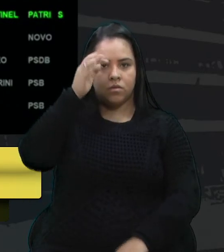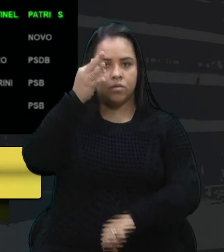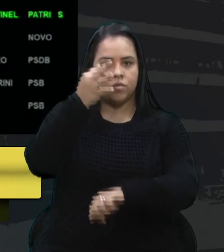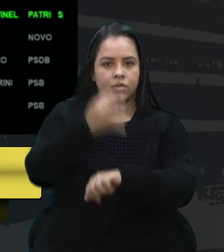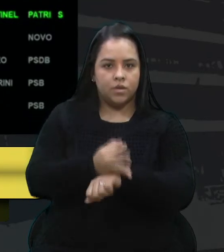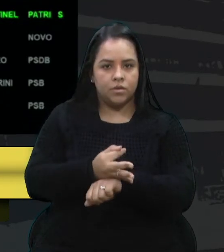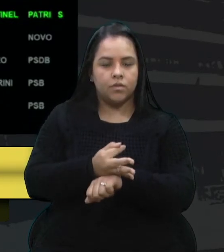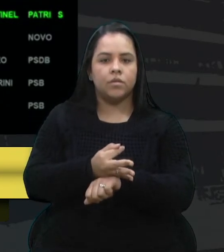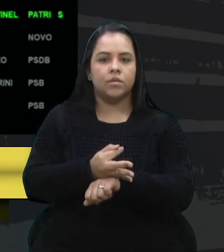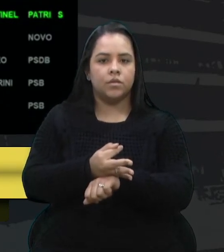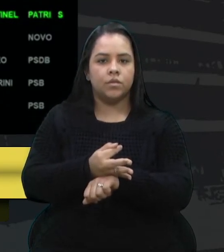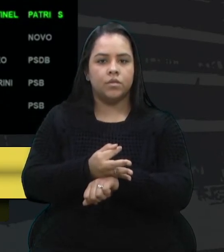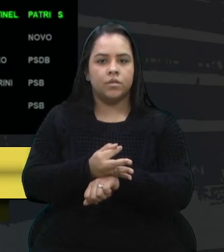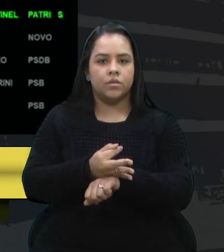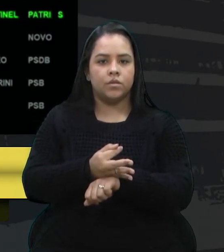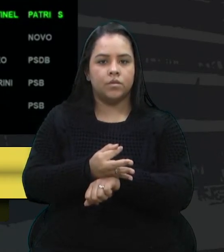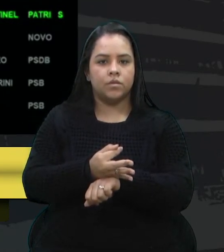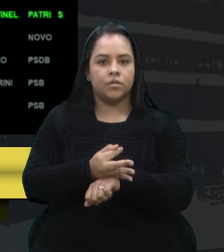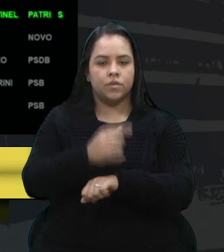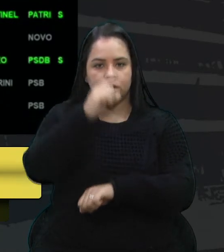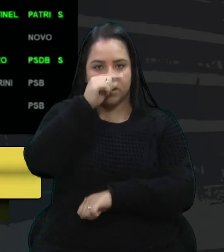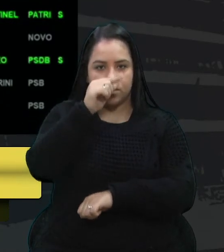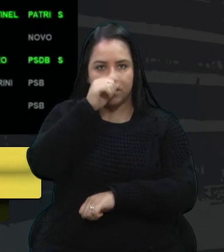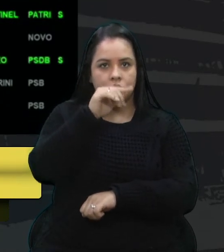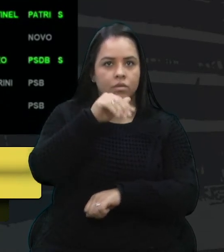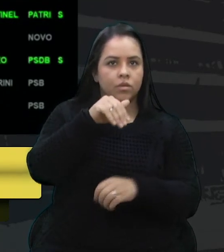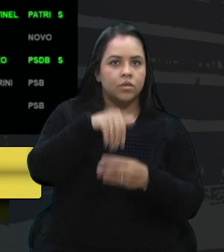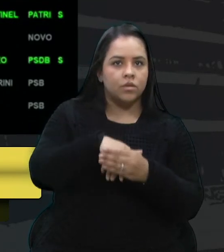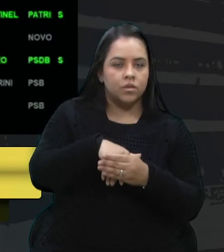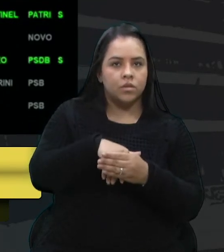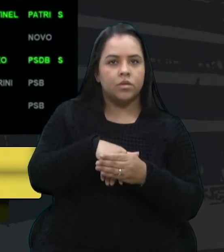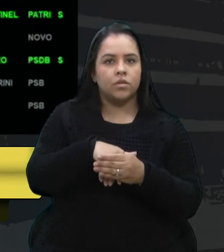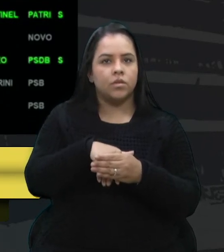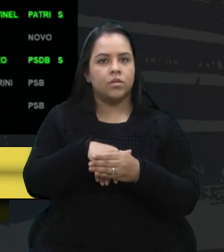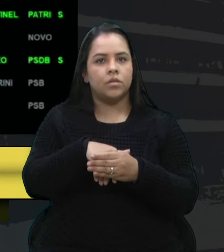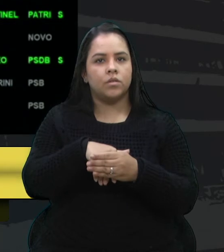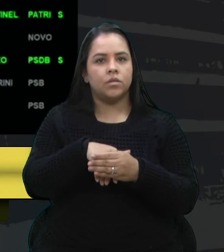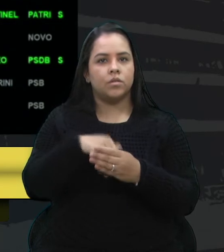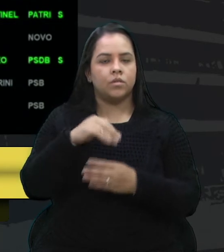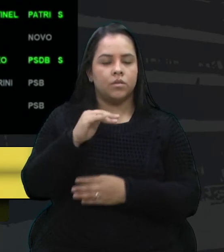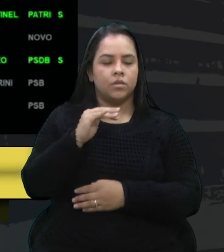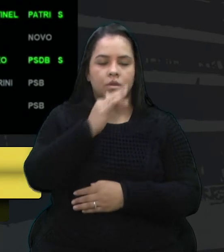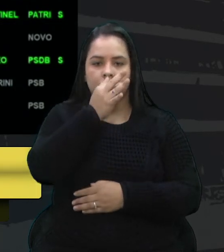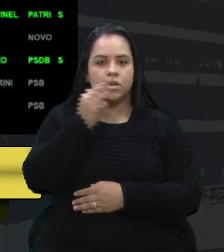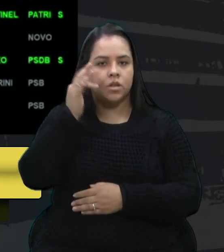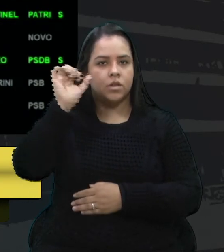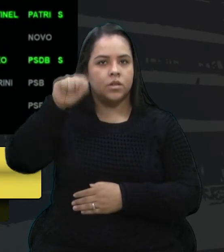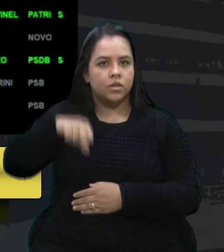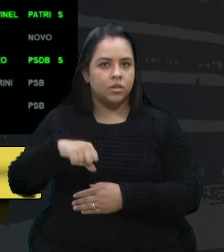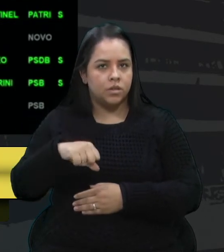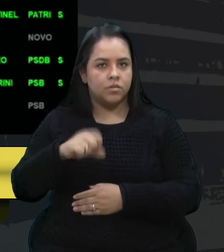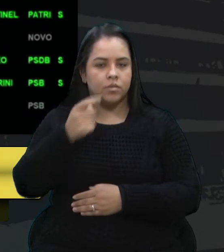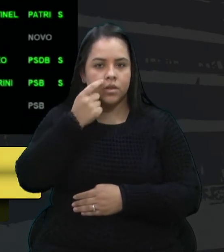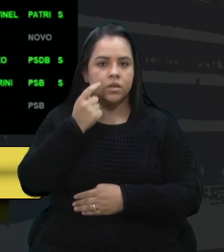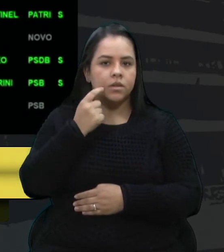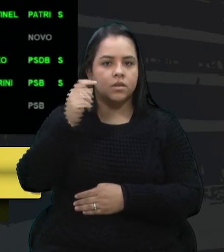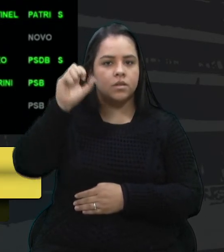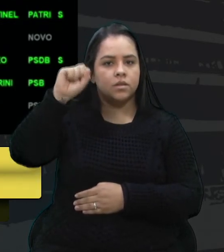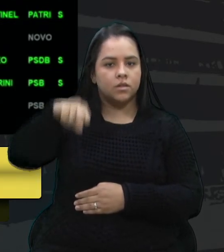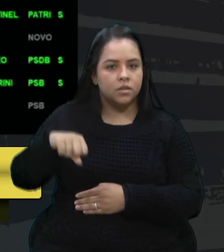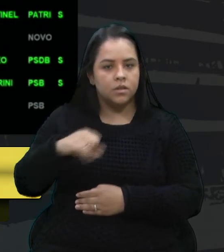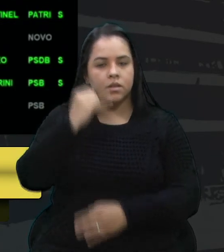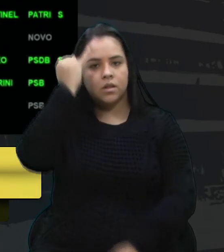Frizzo, vota sim. Wagner Petrini, sim. Zé D'Ambrós,